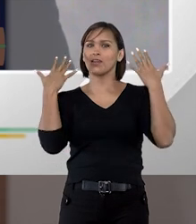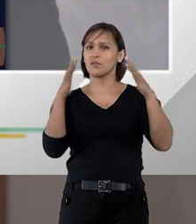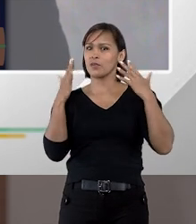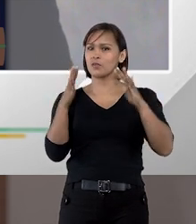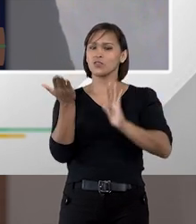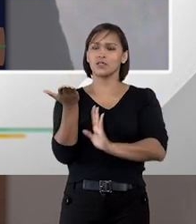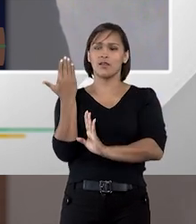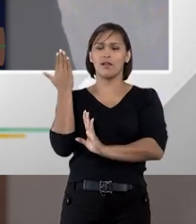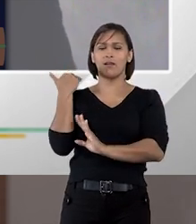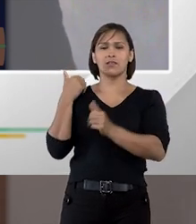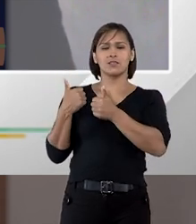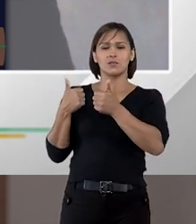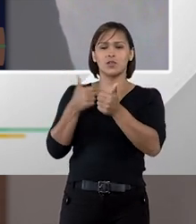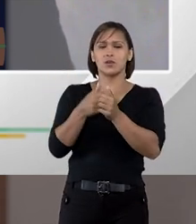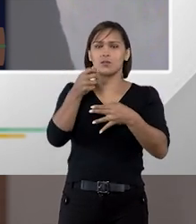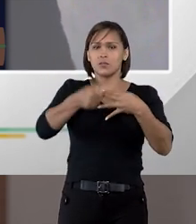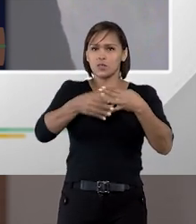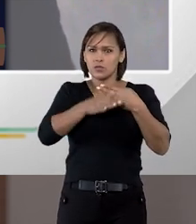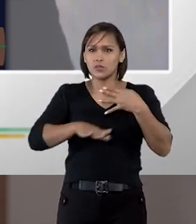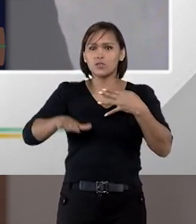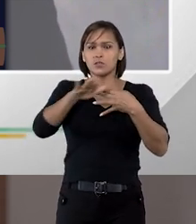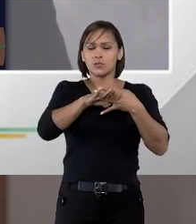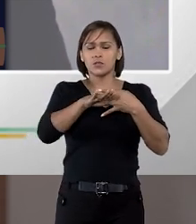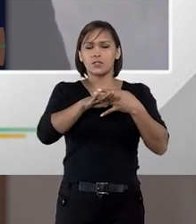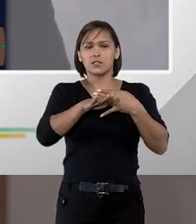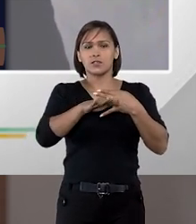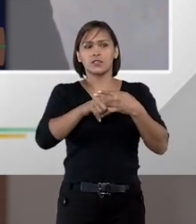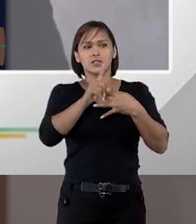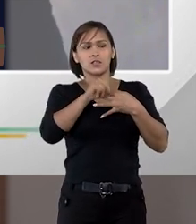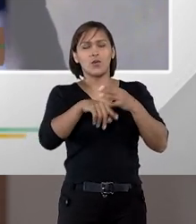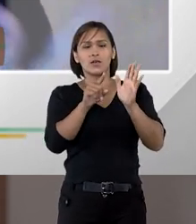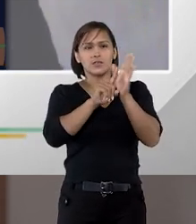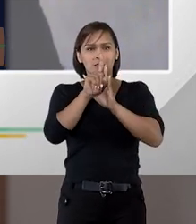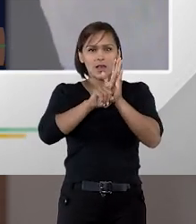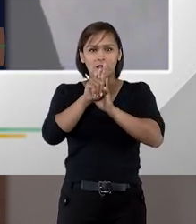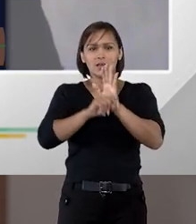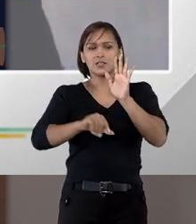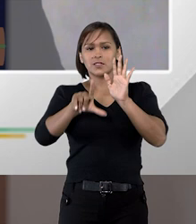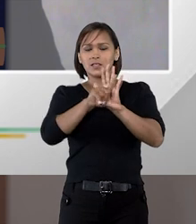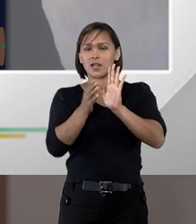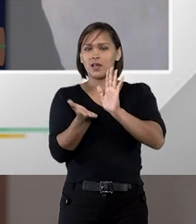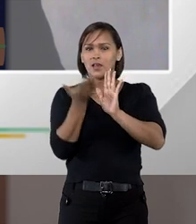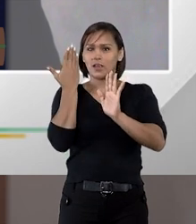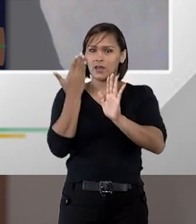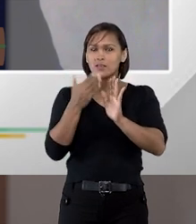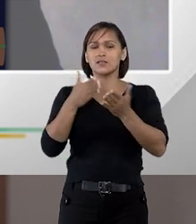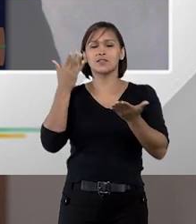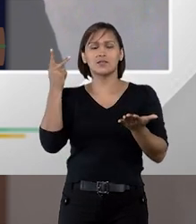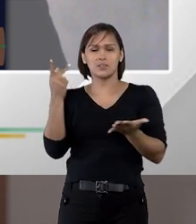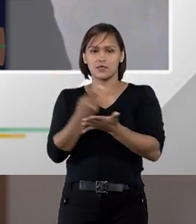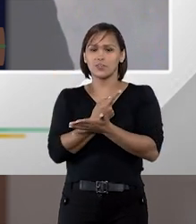aplaudida pela doutrina pela jurisprudência quando da análise das leis anteriores que já traziam